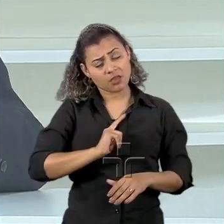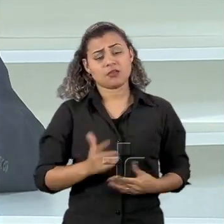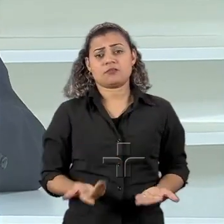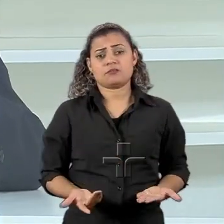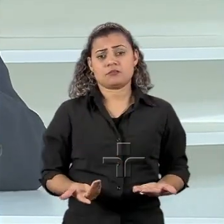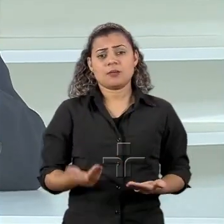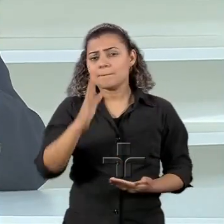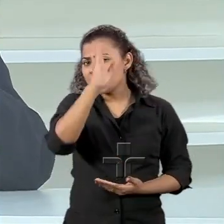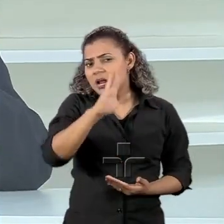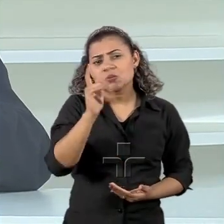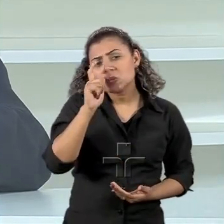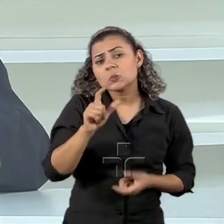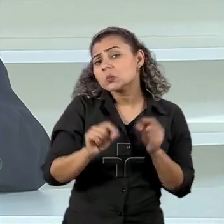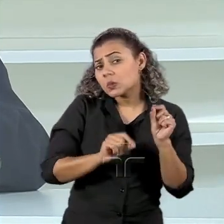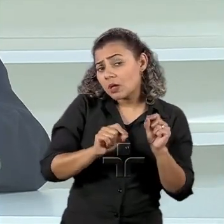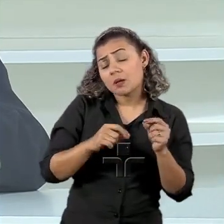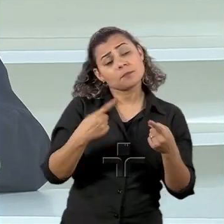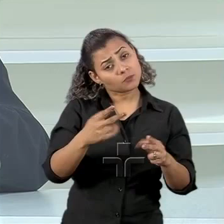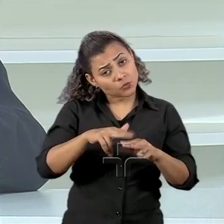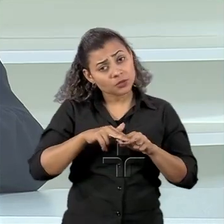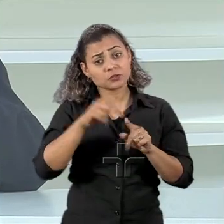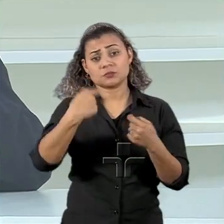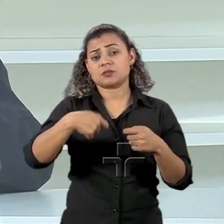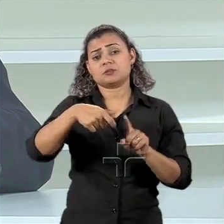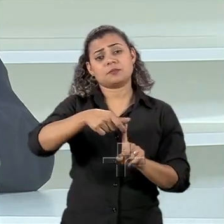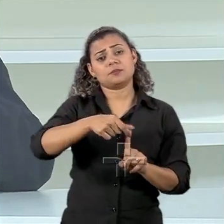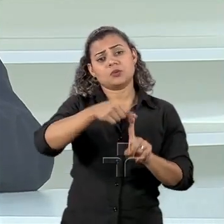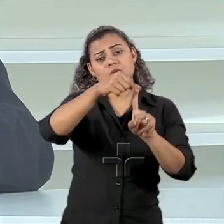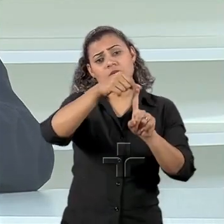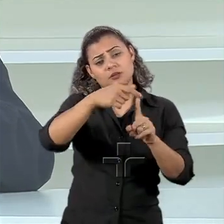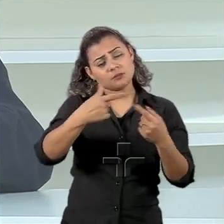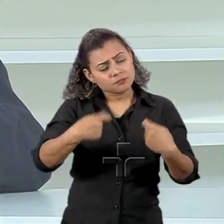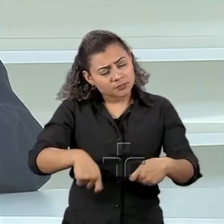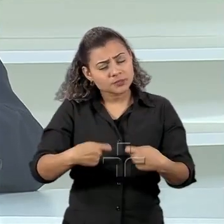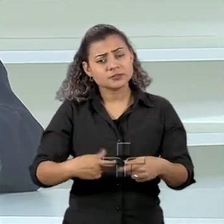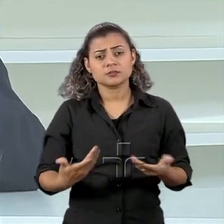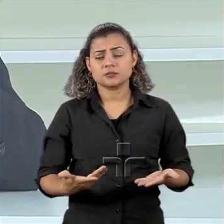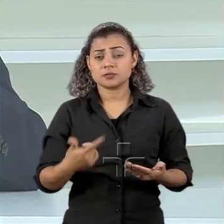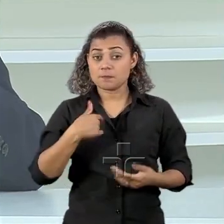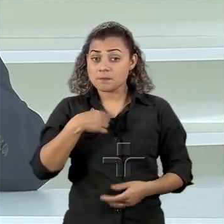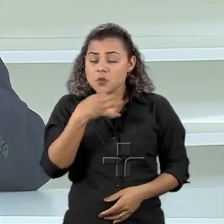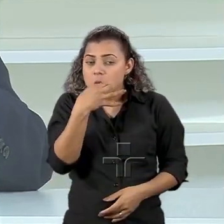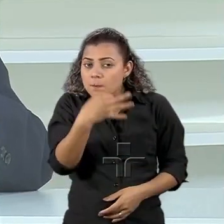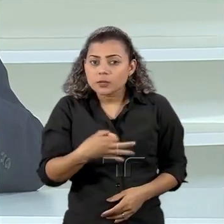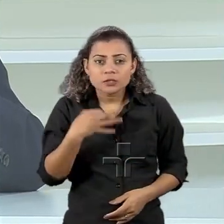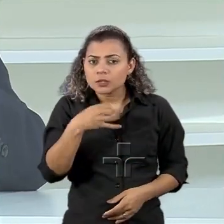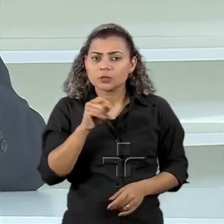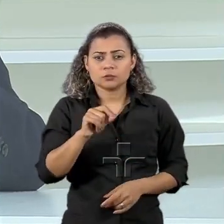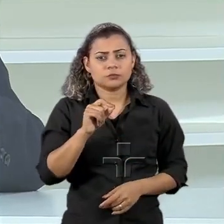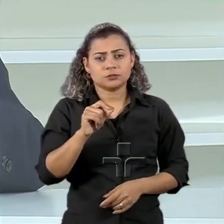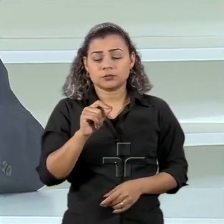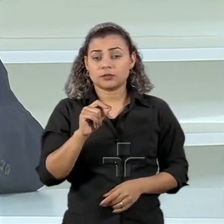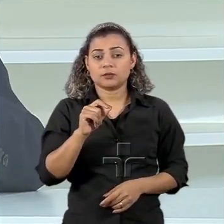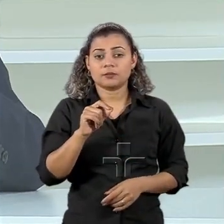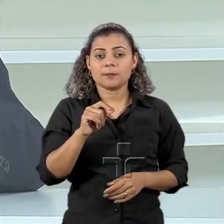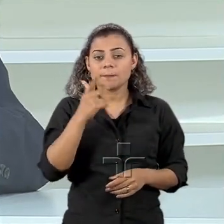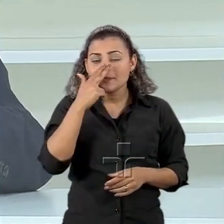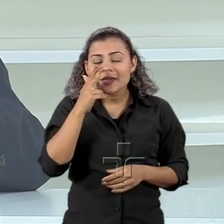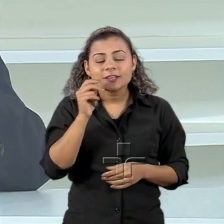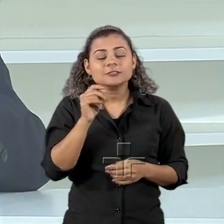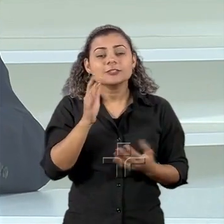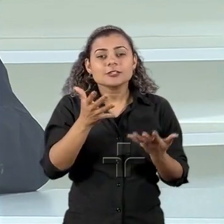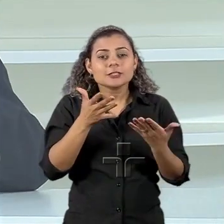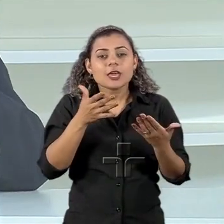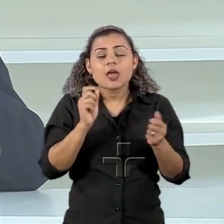definição das principais prioridades são, na minha visão, primeiro, uma aproximação maior